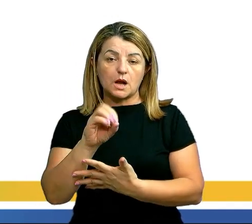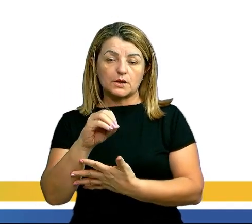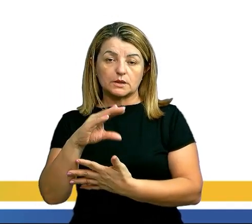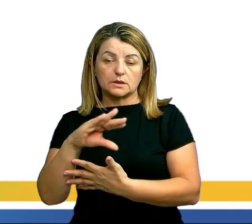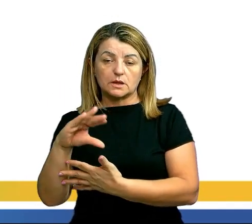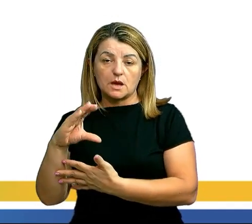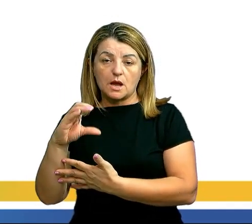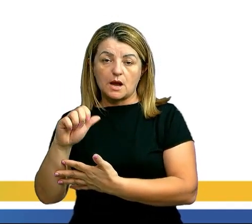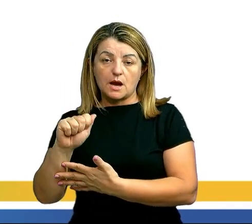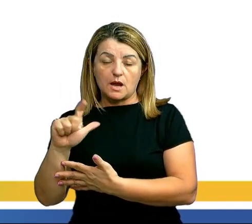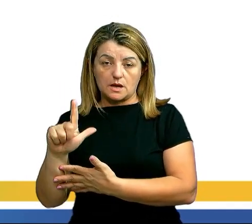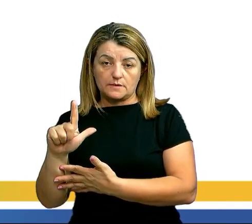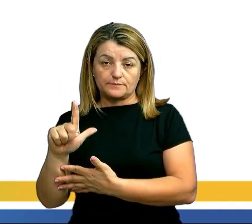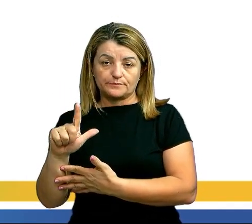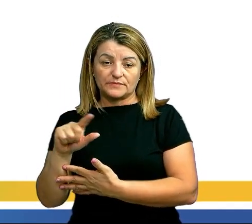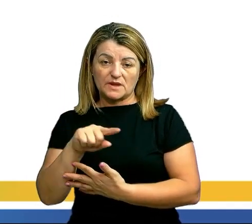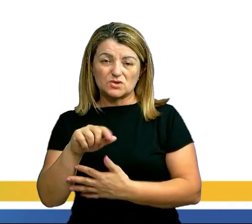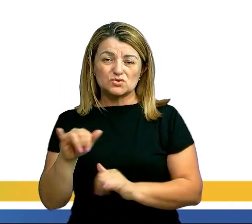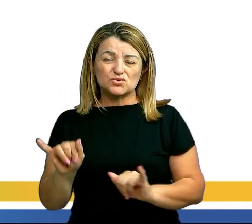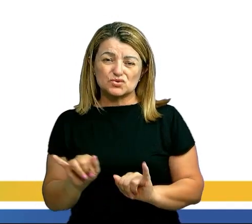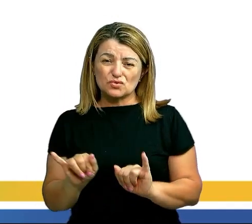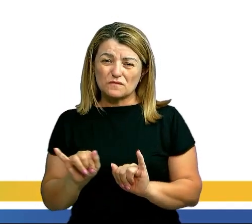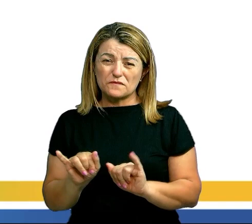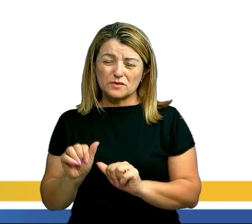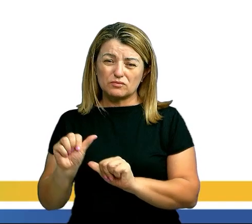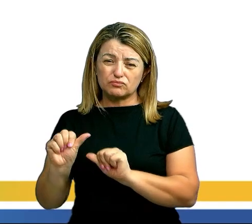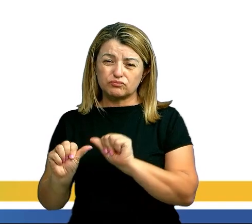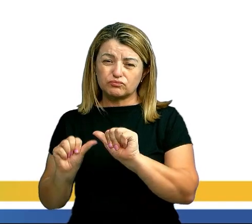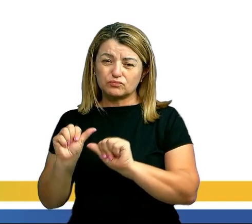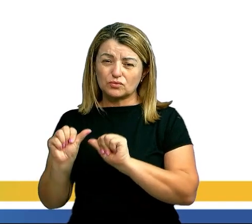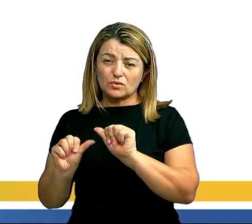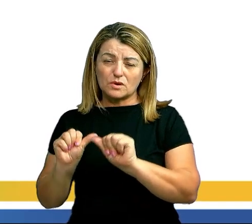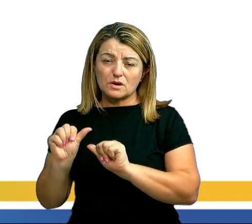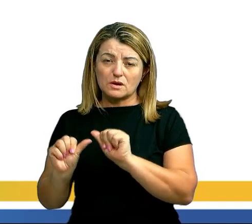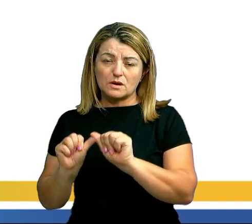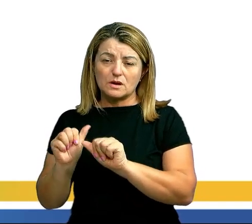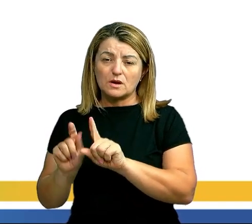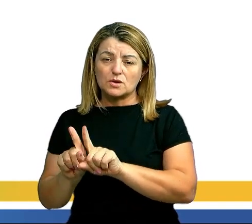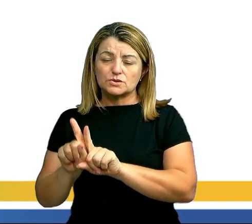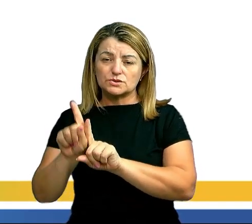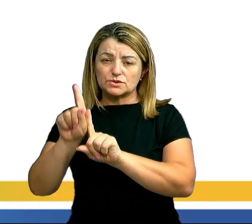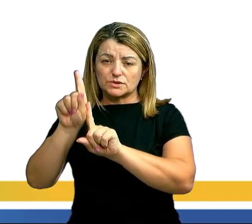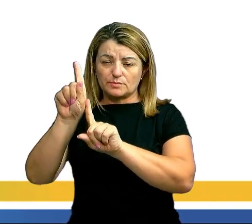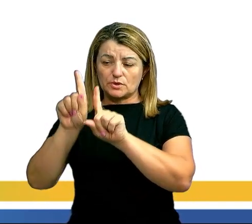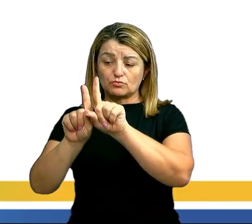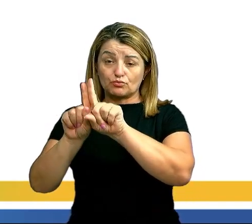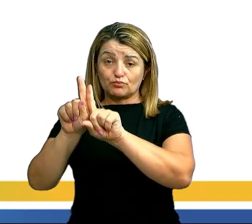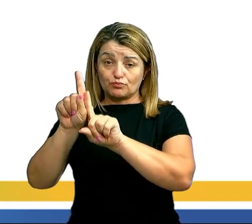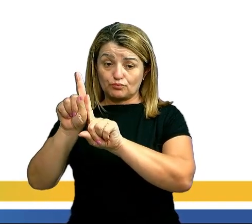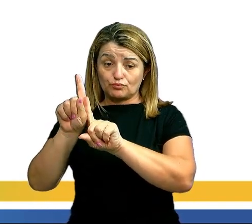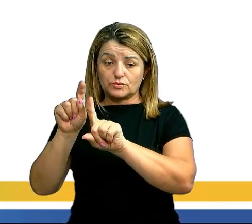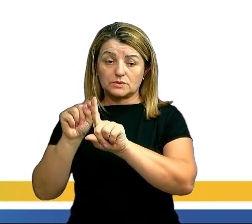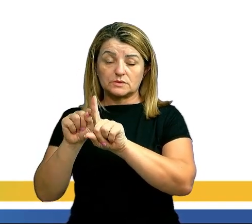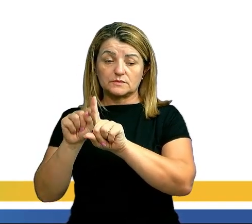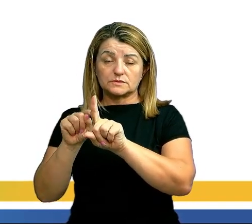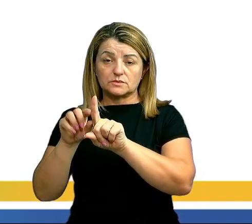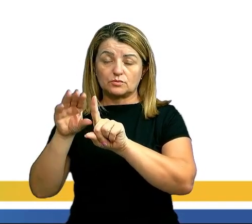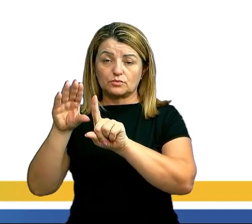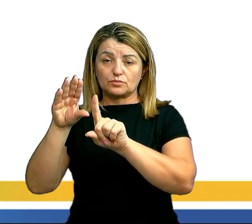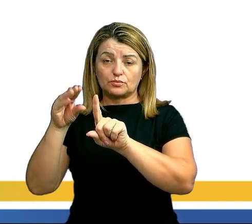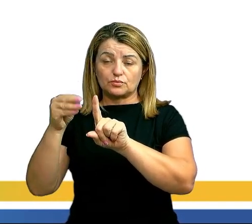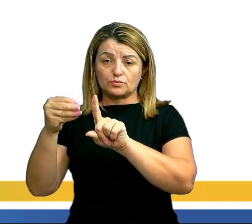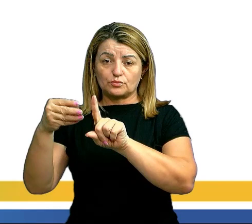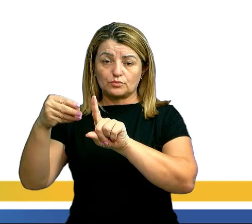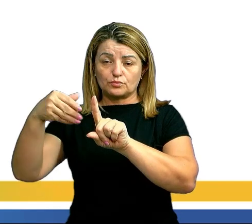e a gente observa que ele está sofrendo uma variação de temperatura. Ou seja, ele está saindo de 26 graus Celsius e está